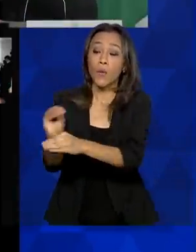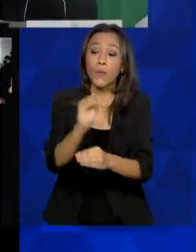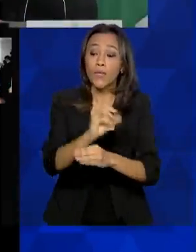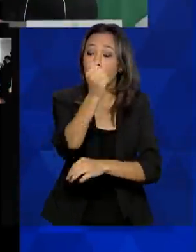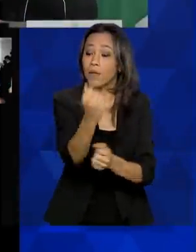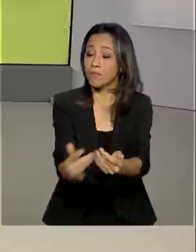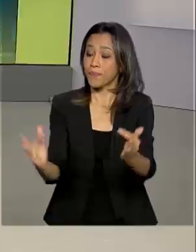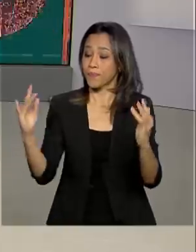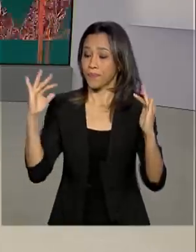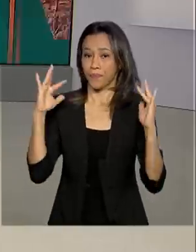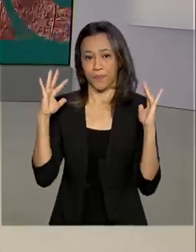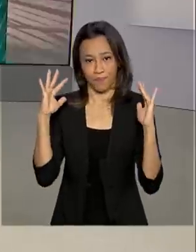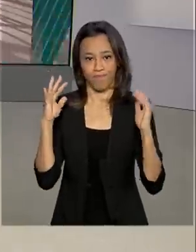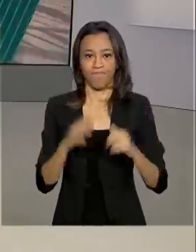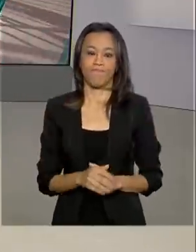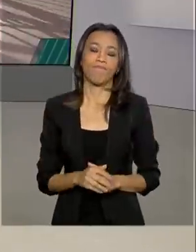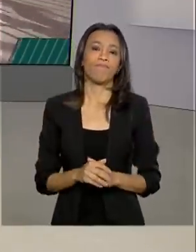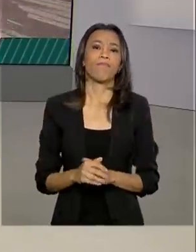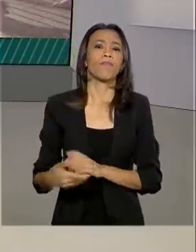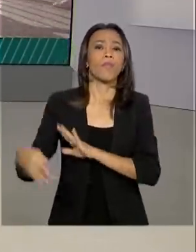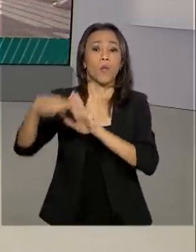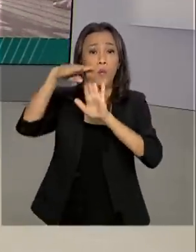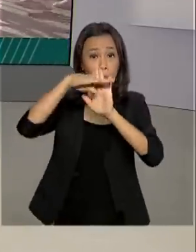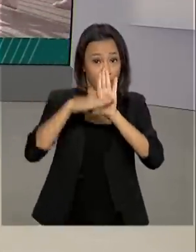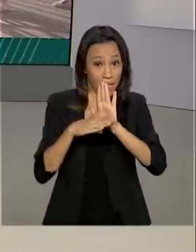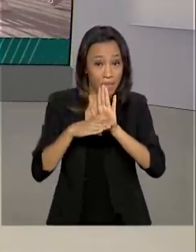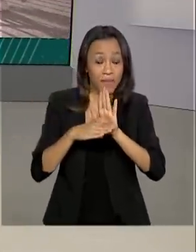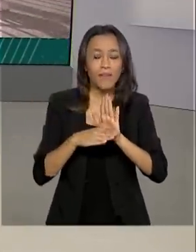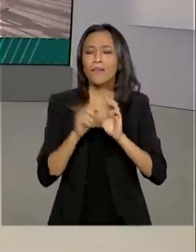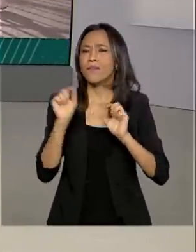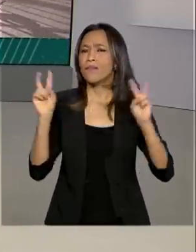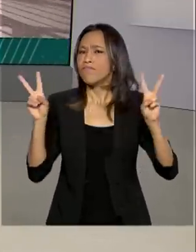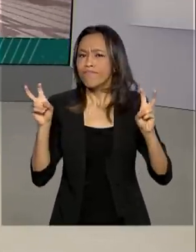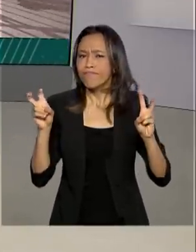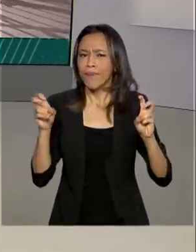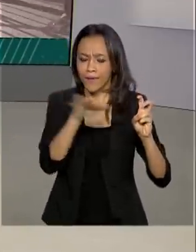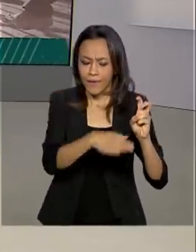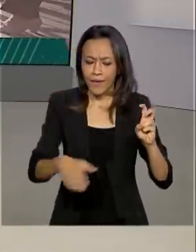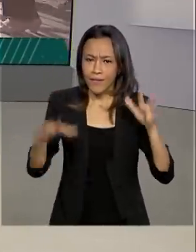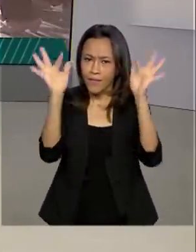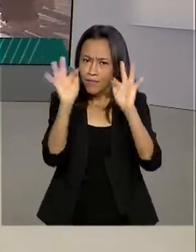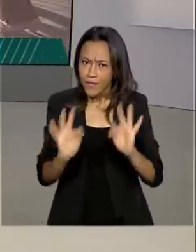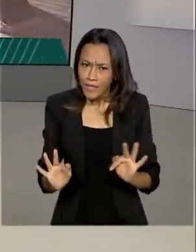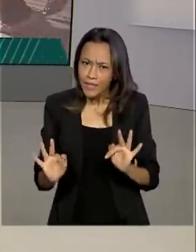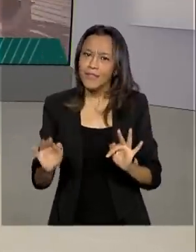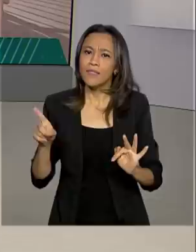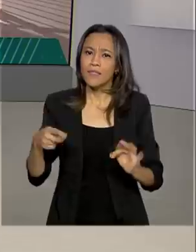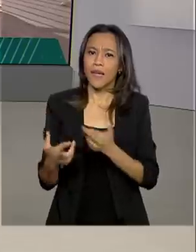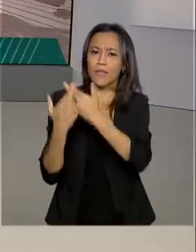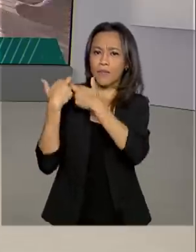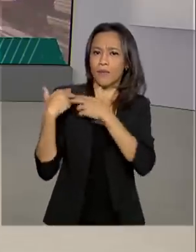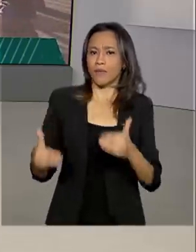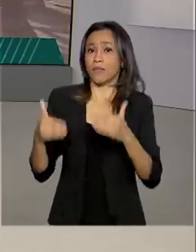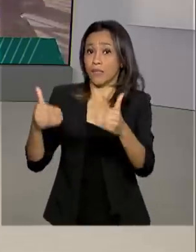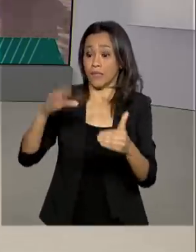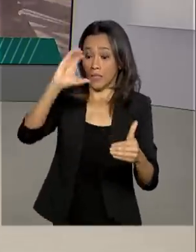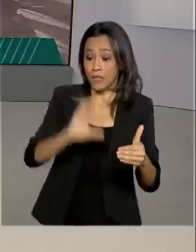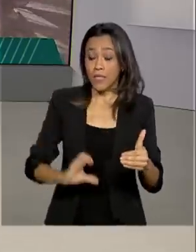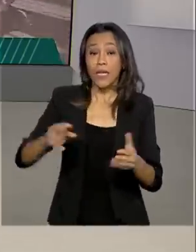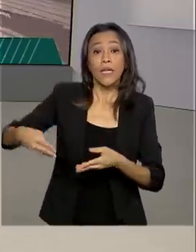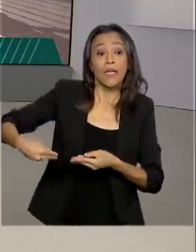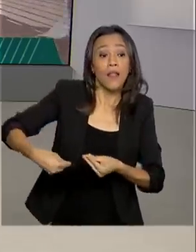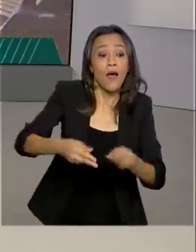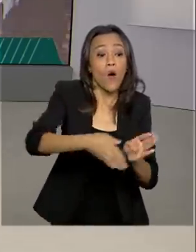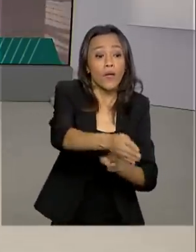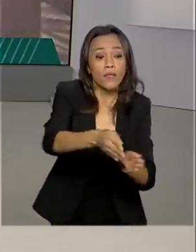precedentes. O programa Criança Feliz do Ministério da Cidadania, que leva orientações às famílias sobre a primeira